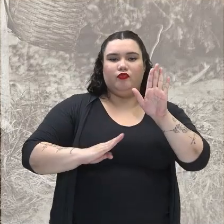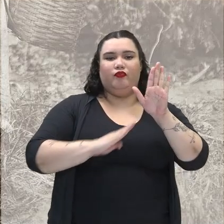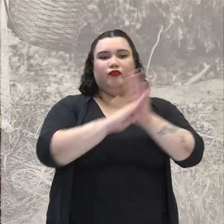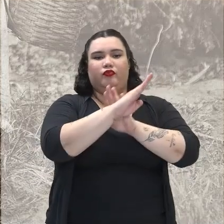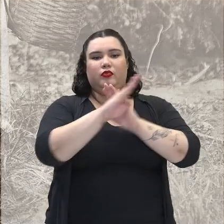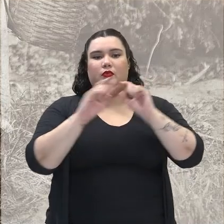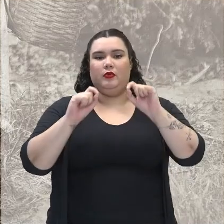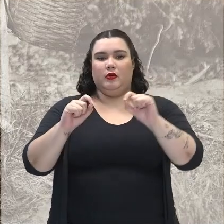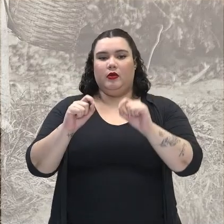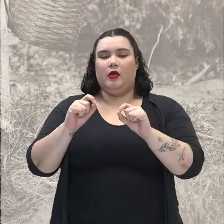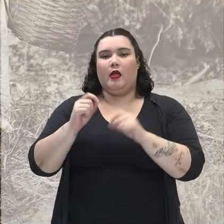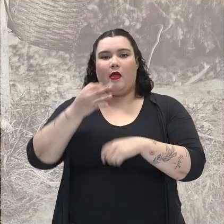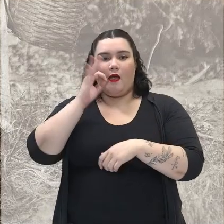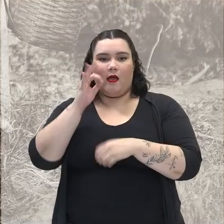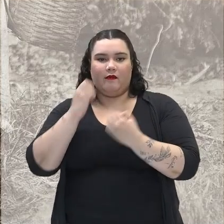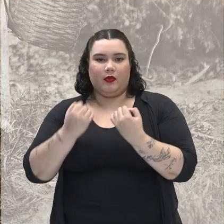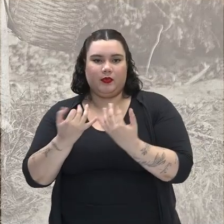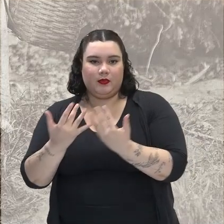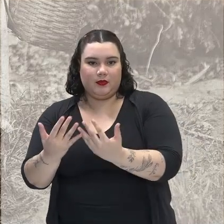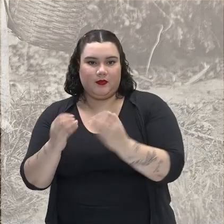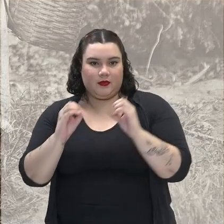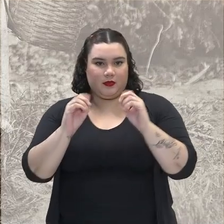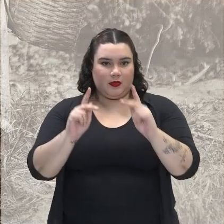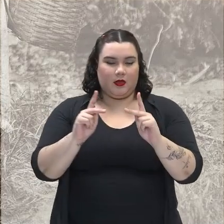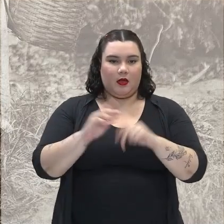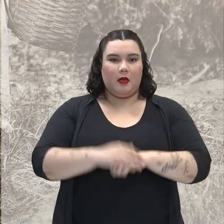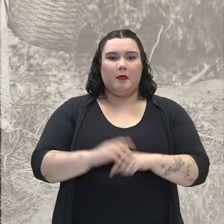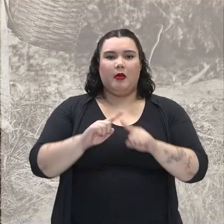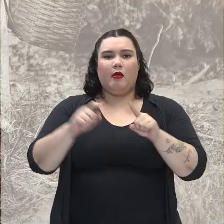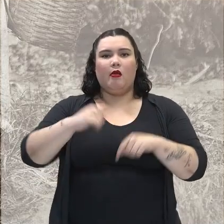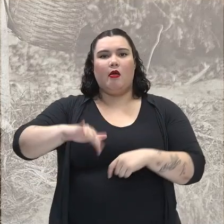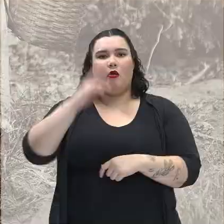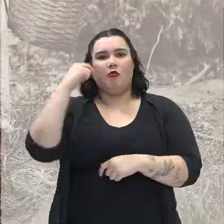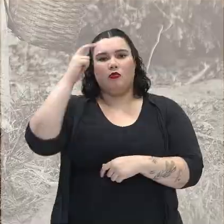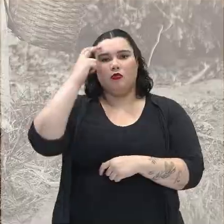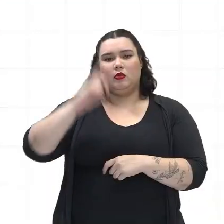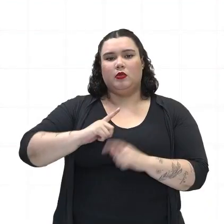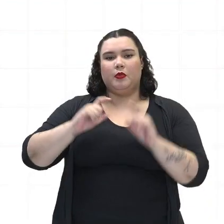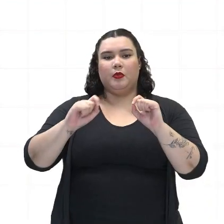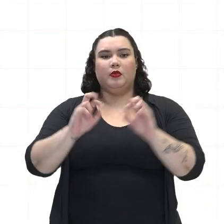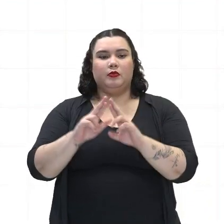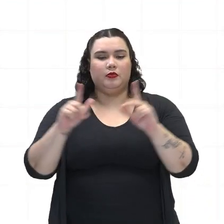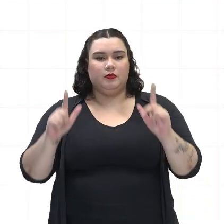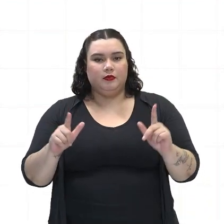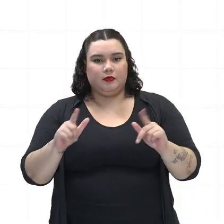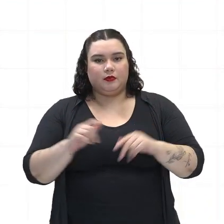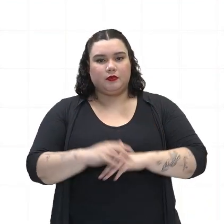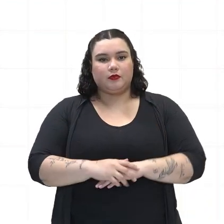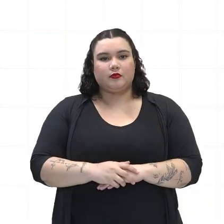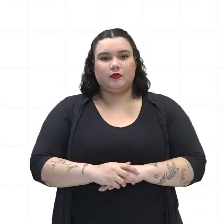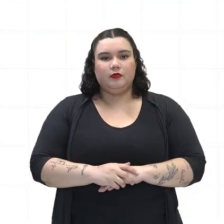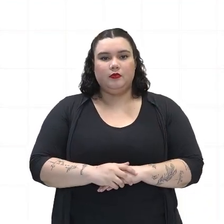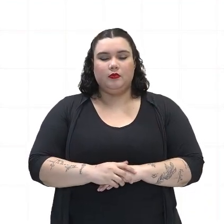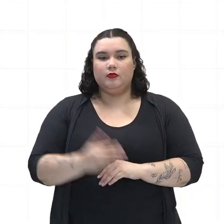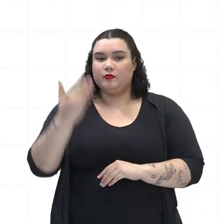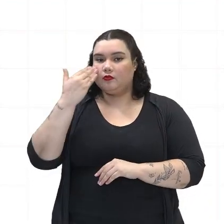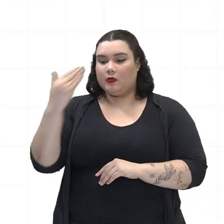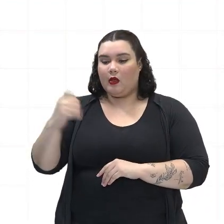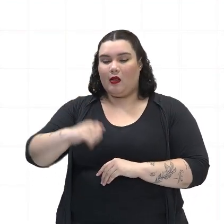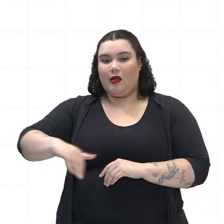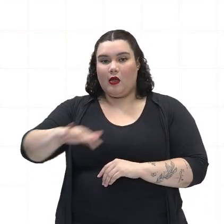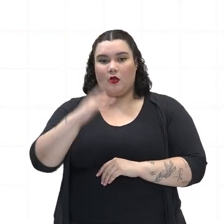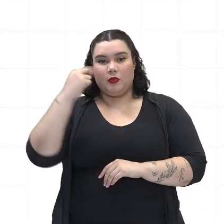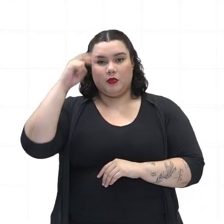de quê? Da produção cafeíra. Mas e no campo cultural? O é que nós vamos ter de diferença nesse momento? Vamos ver? No campo